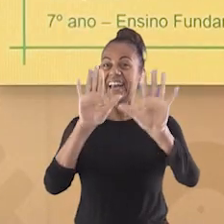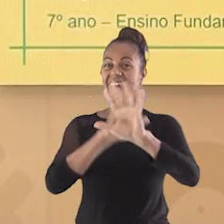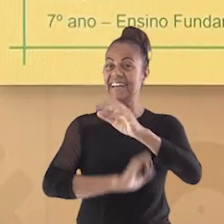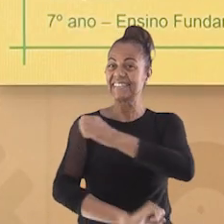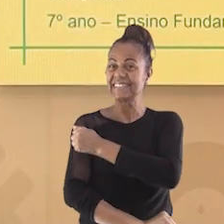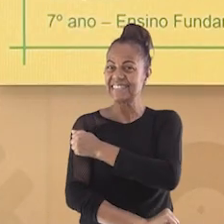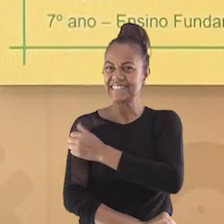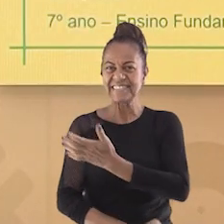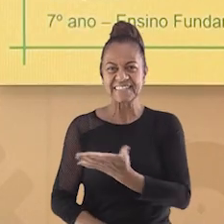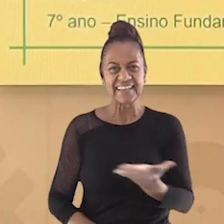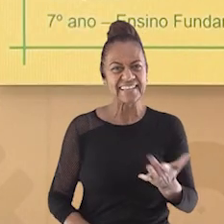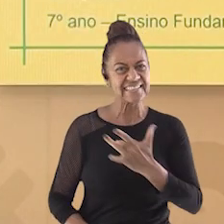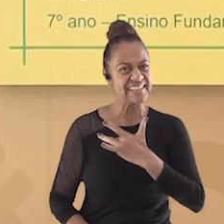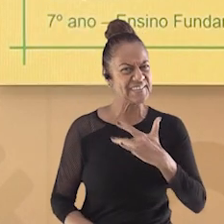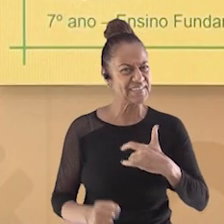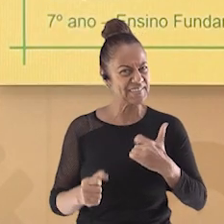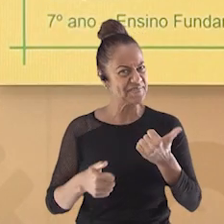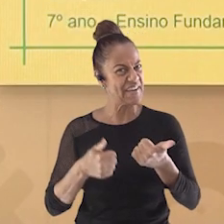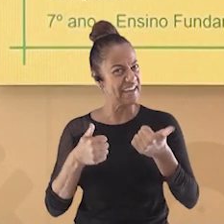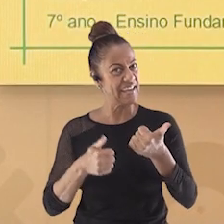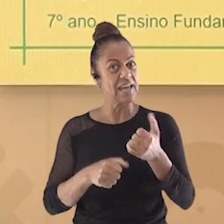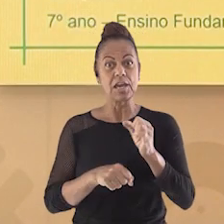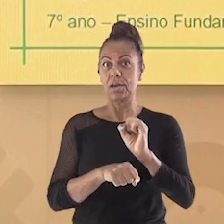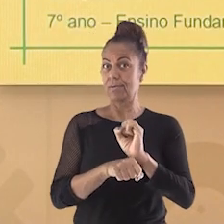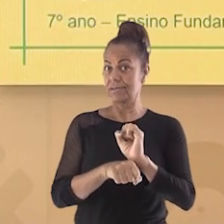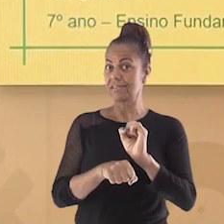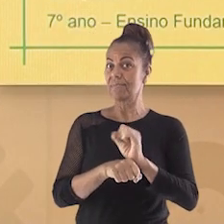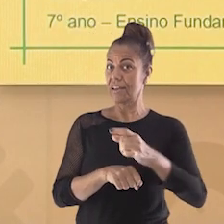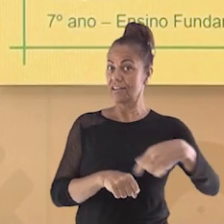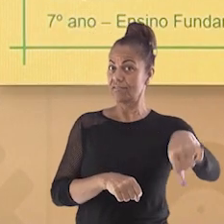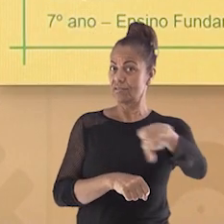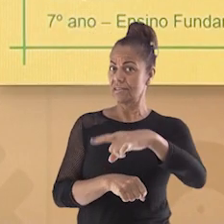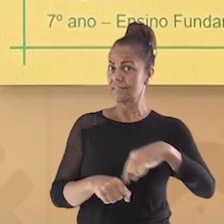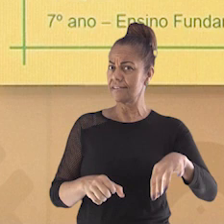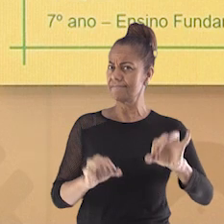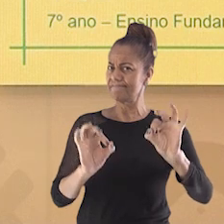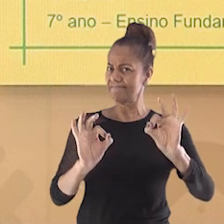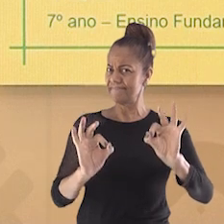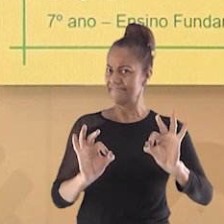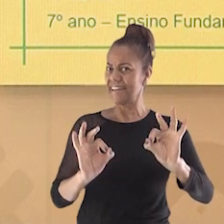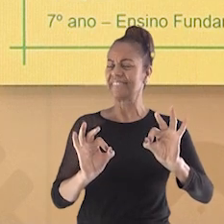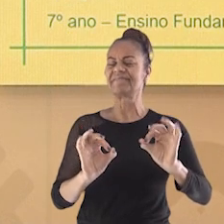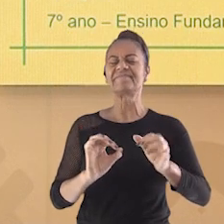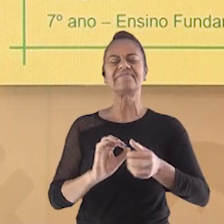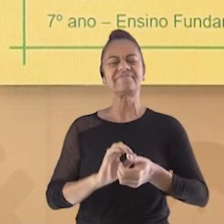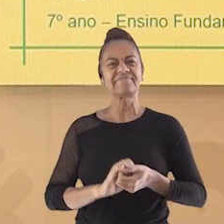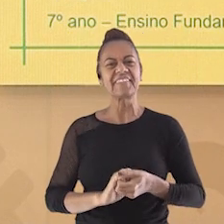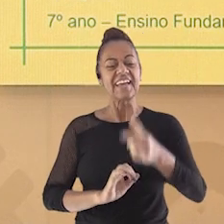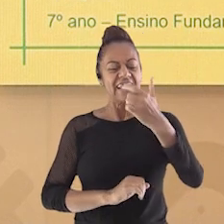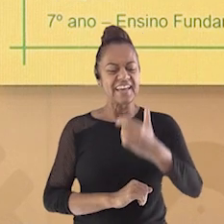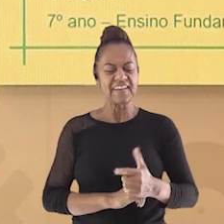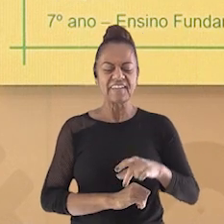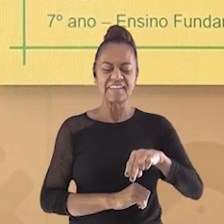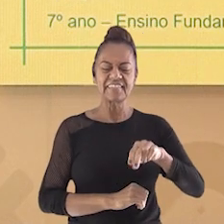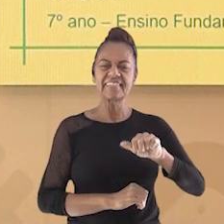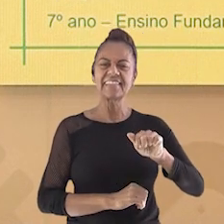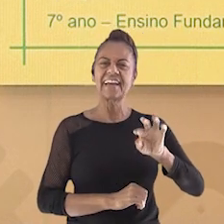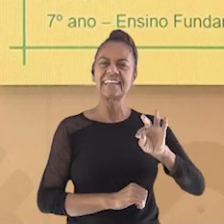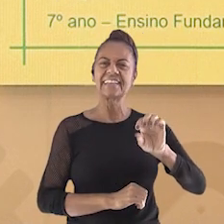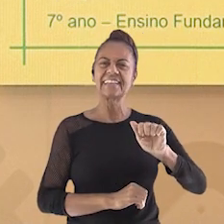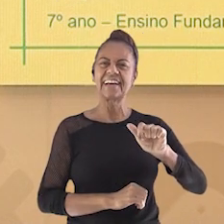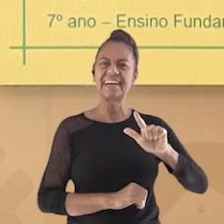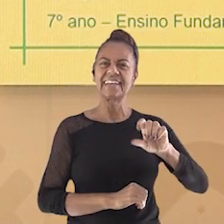Olá estudante, tudo bem com você? Espero que esteja tudo certo por aí. Eu sou Natália, professora de